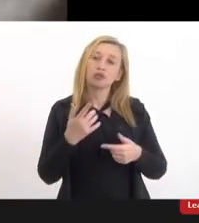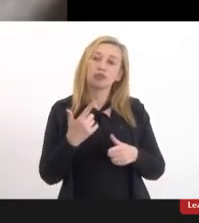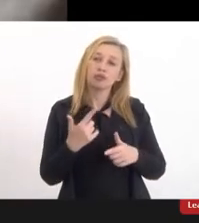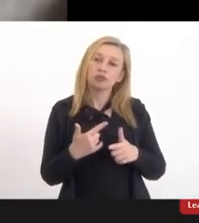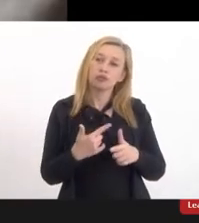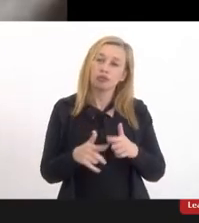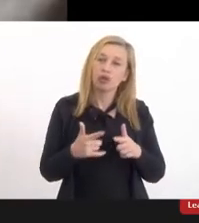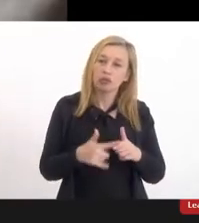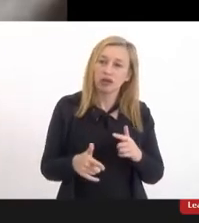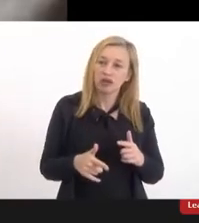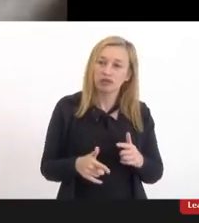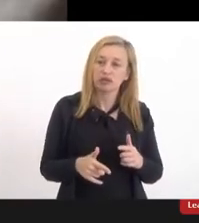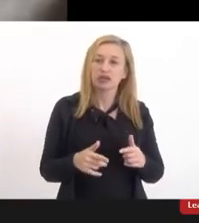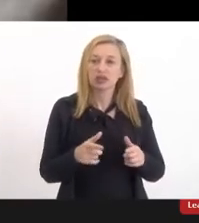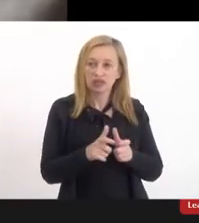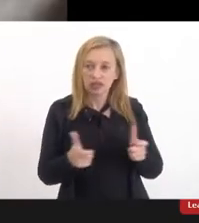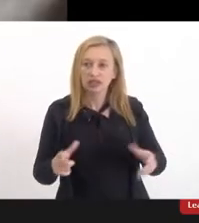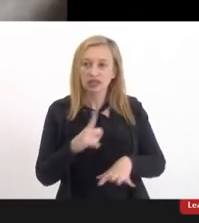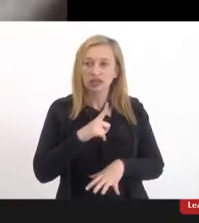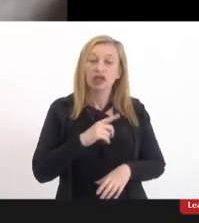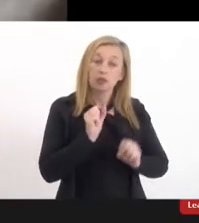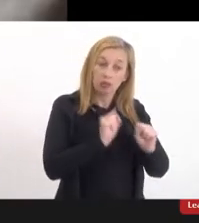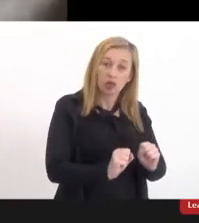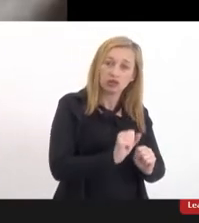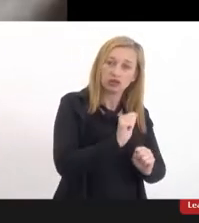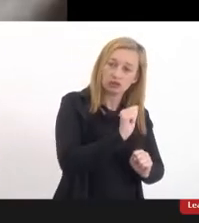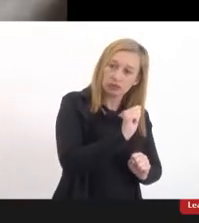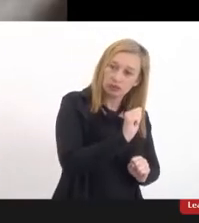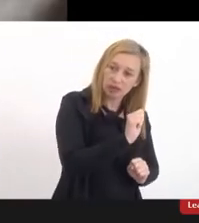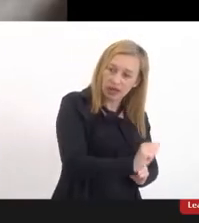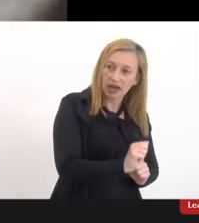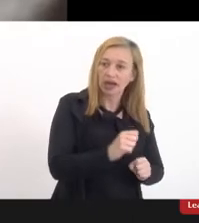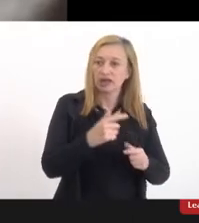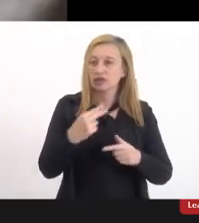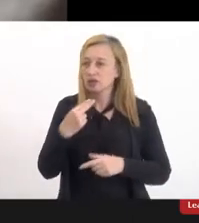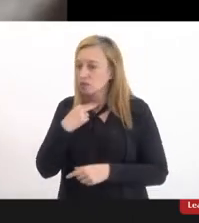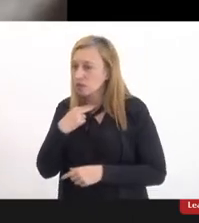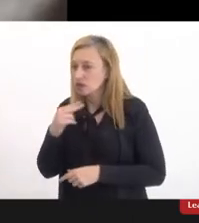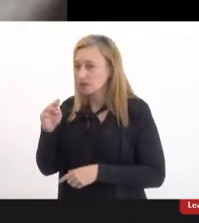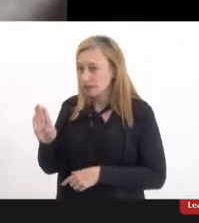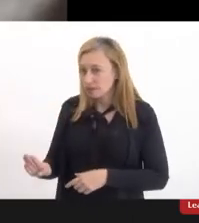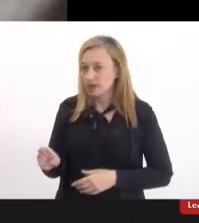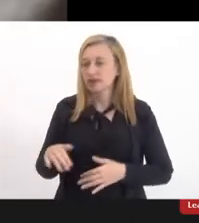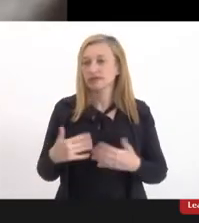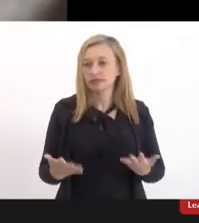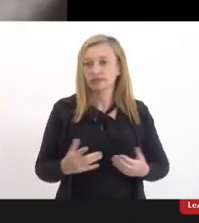possível para um ou para outro né então eu gostaria só um minuto gente